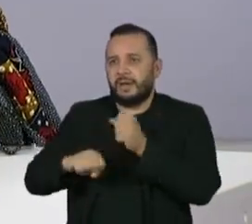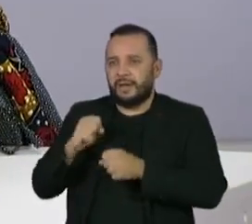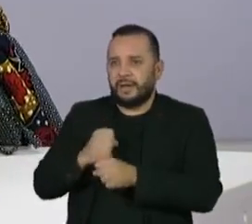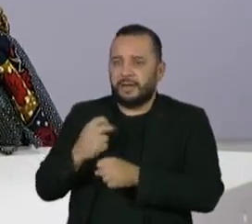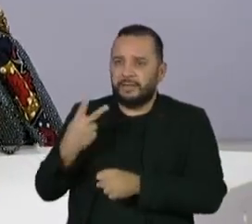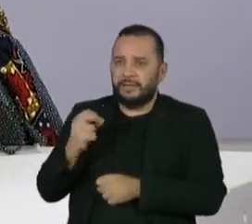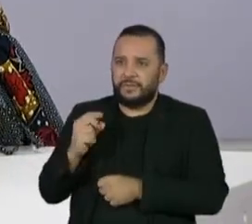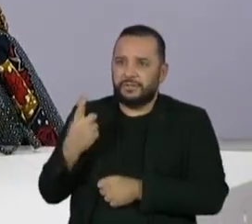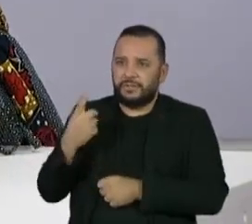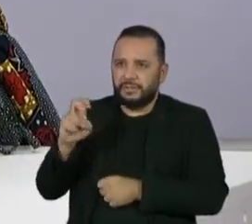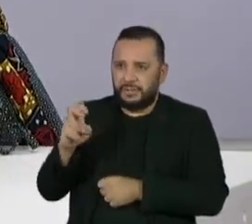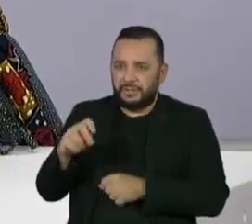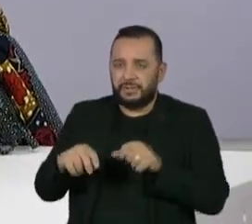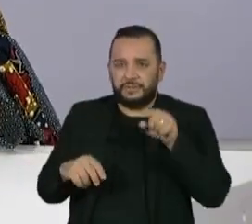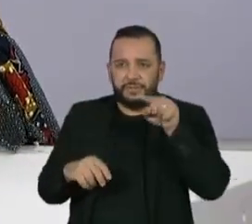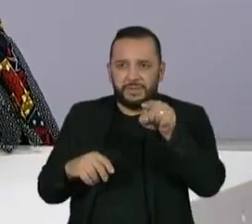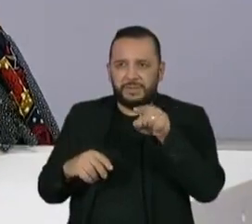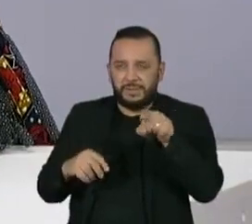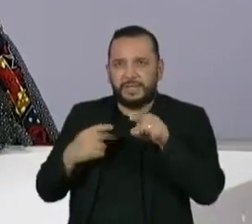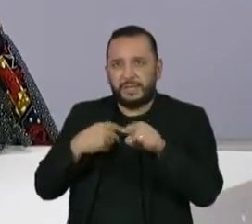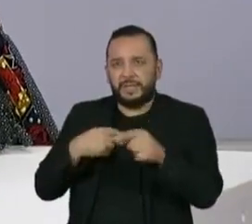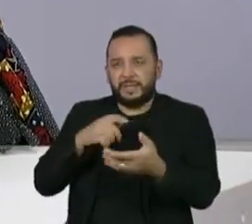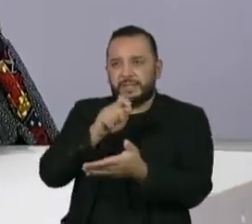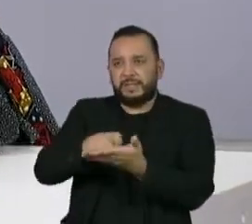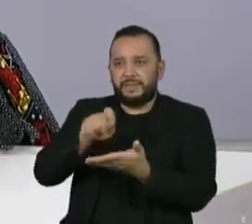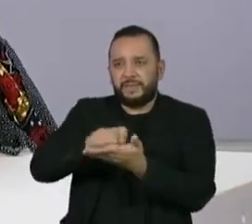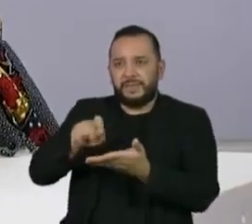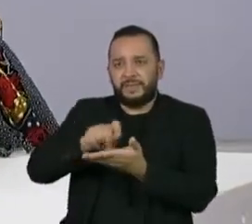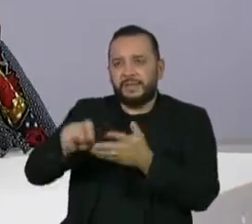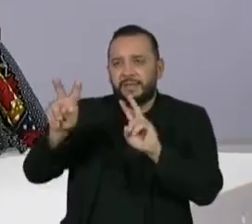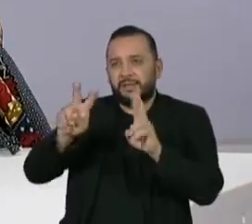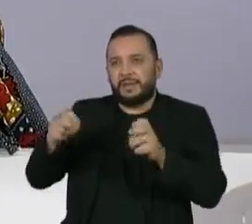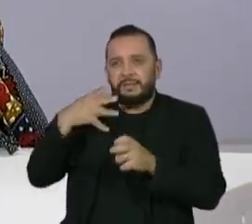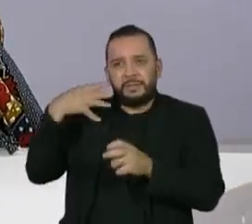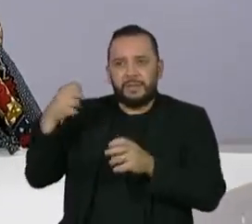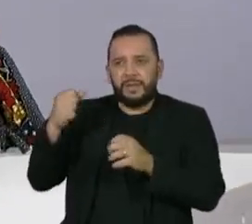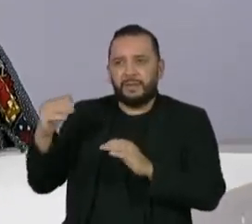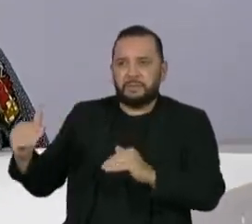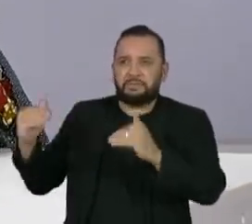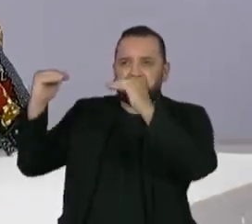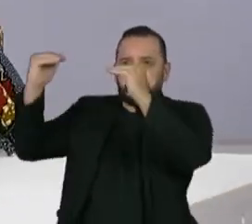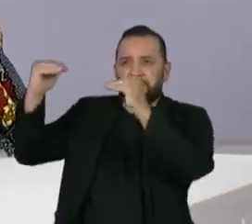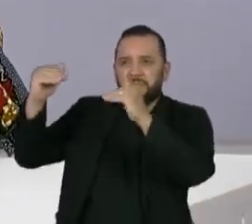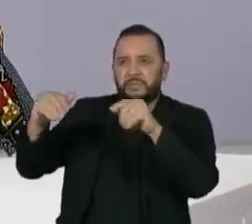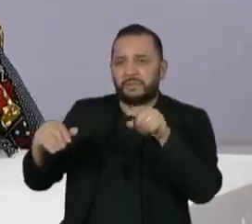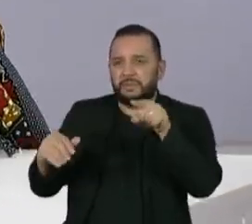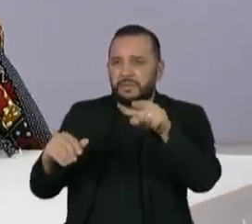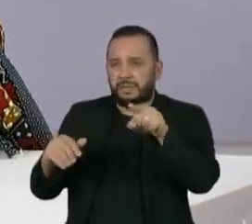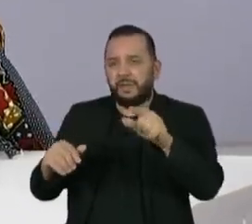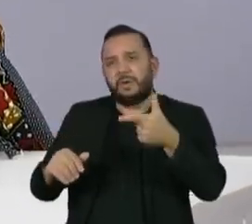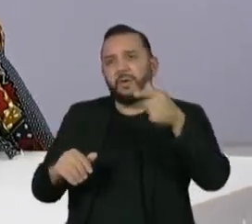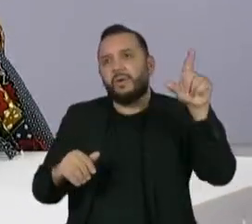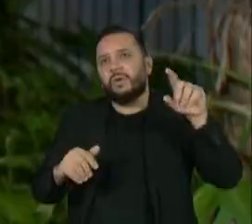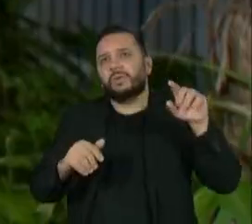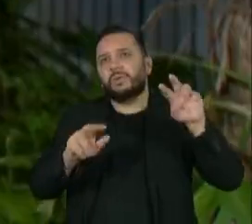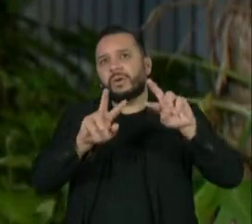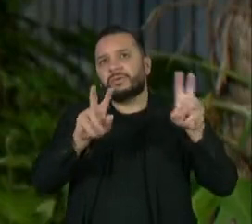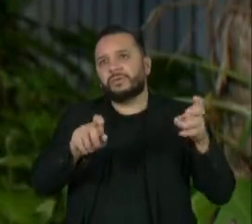urgente escrever sobre branquitude, o que a senhora escreveria? Sobre qual assunto a senhora gostaria de escrever também?